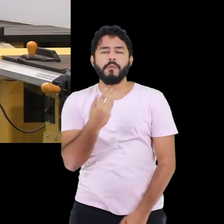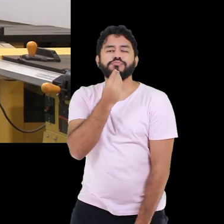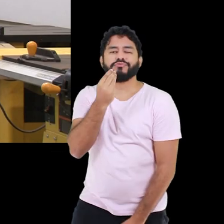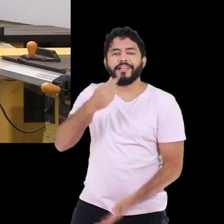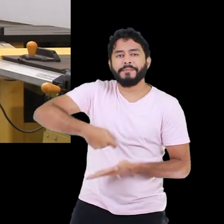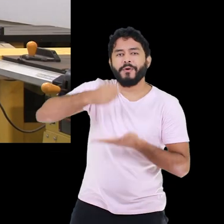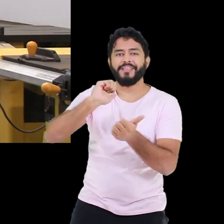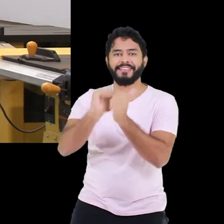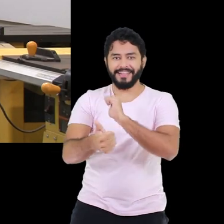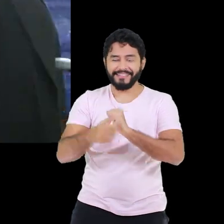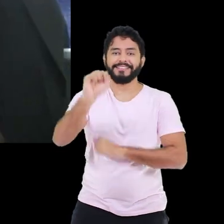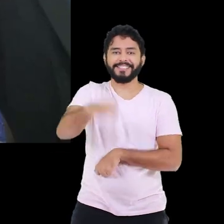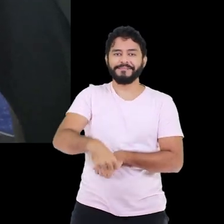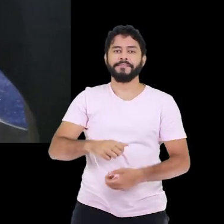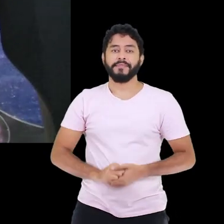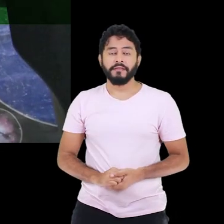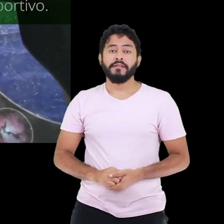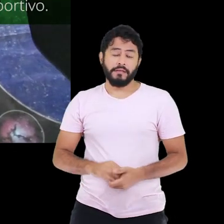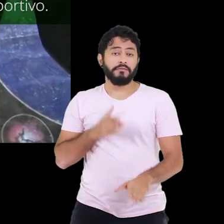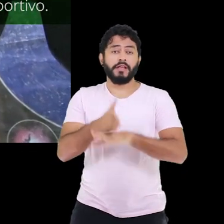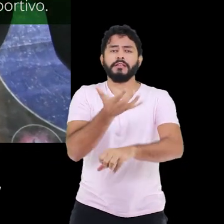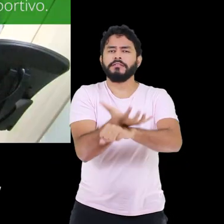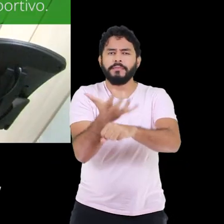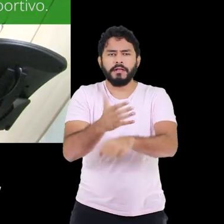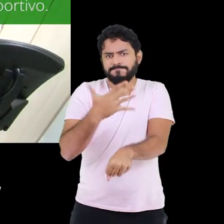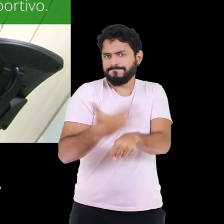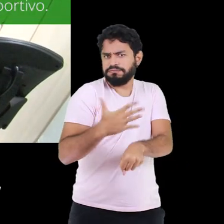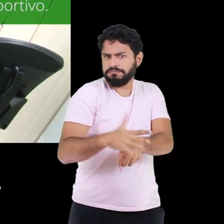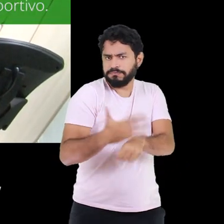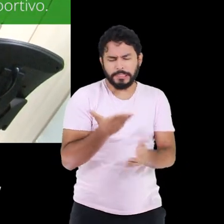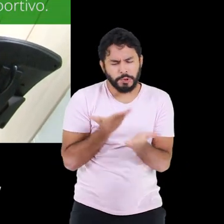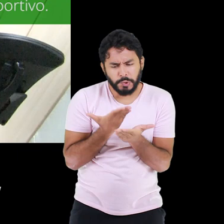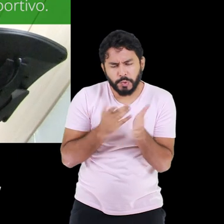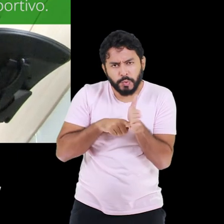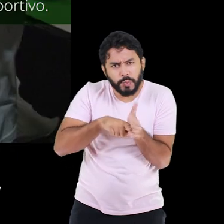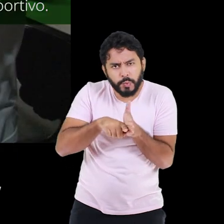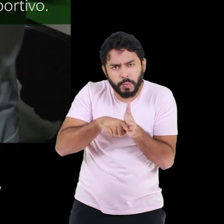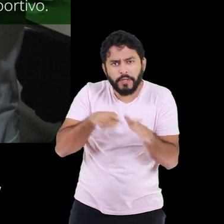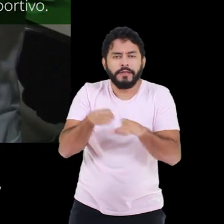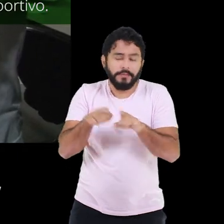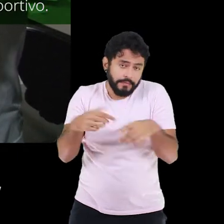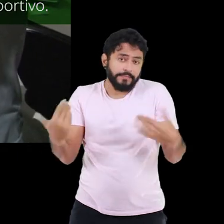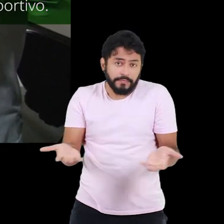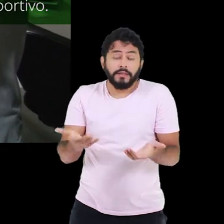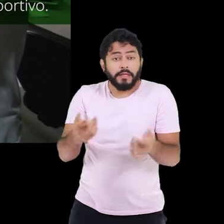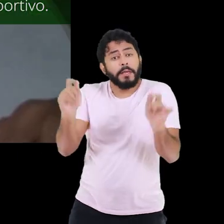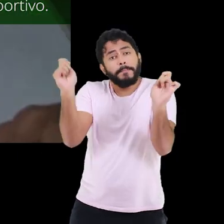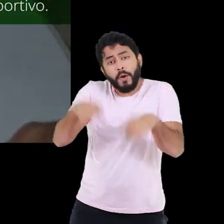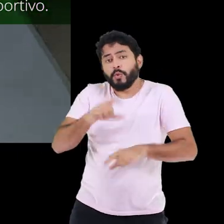tive a oportunidade de receber bolsa atleta. Ele clina uma disciplina de treinamento, de estudo.